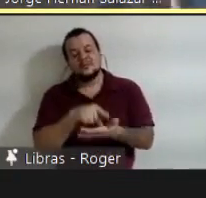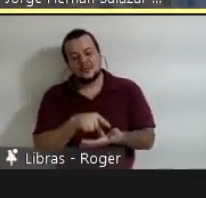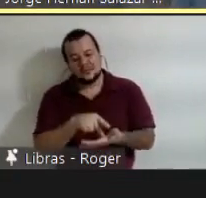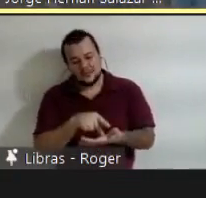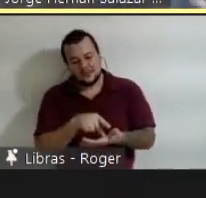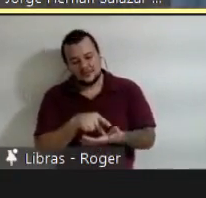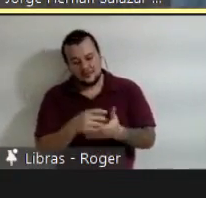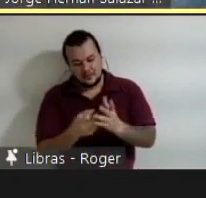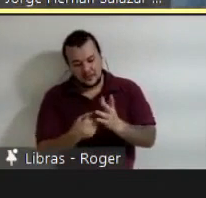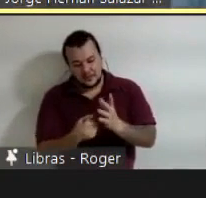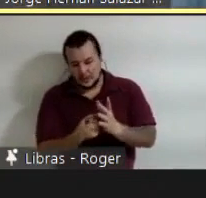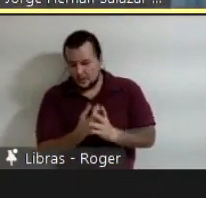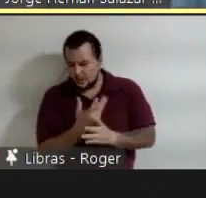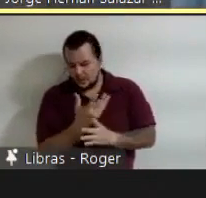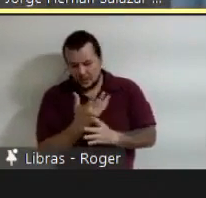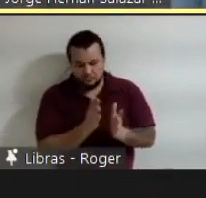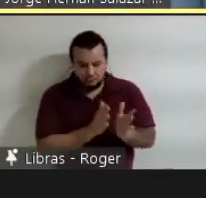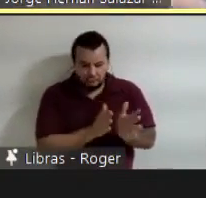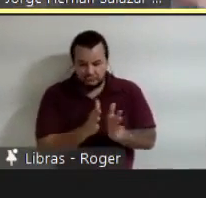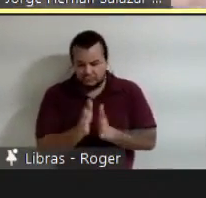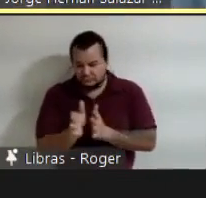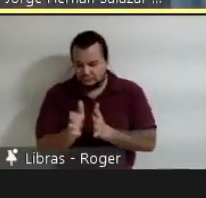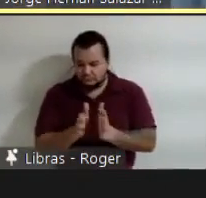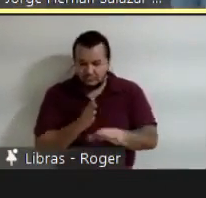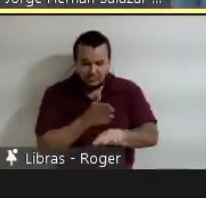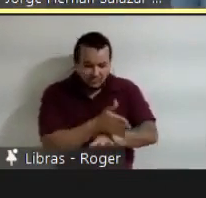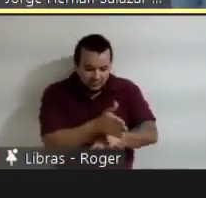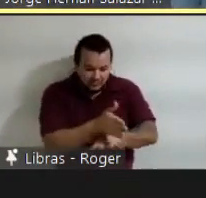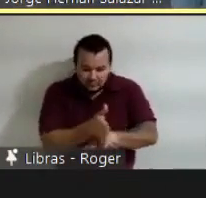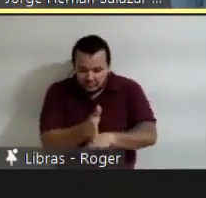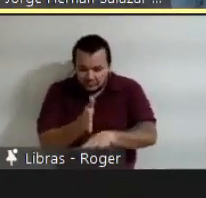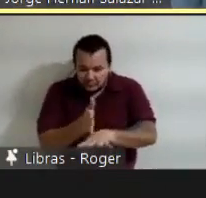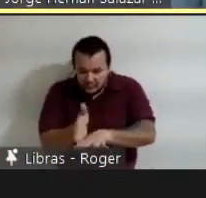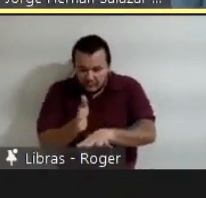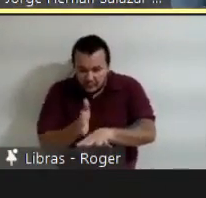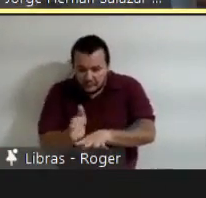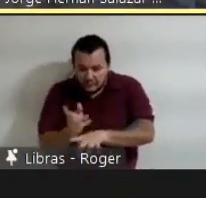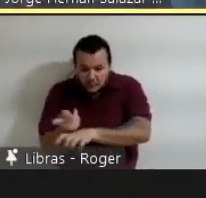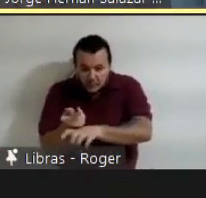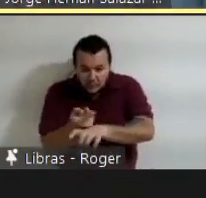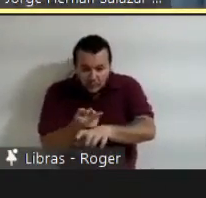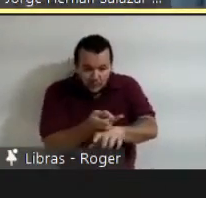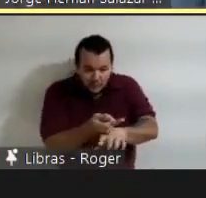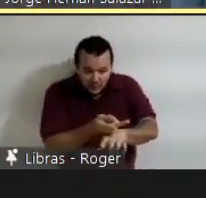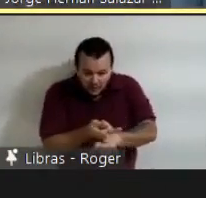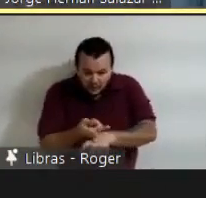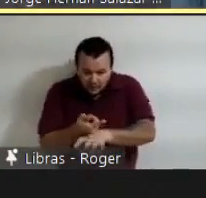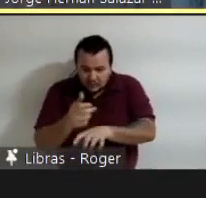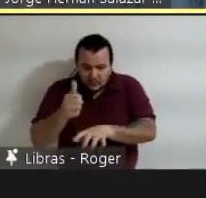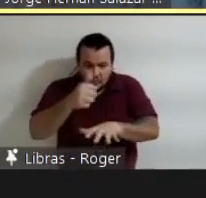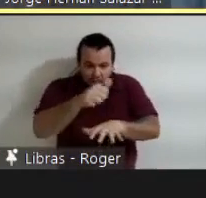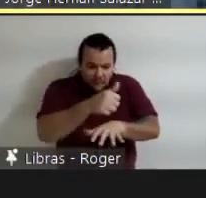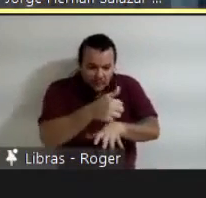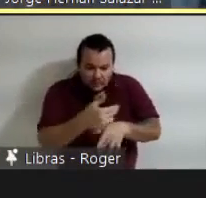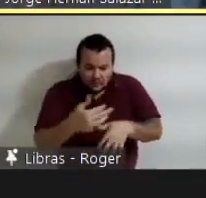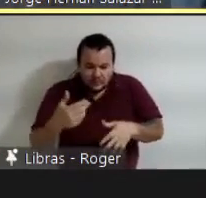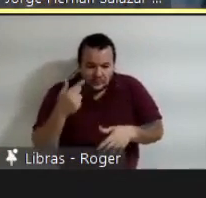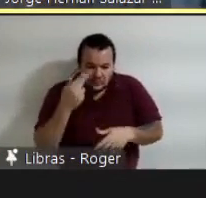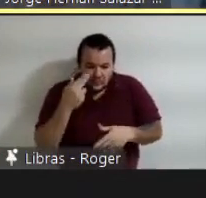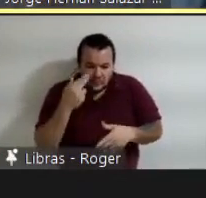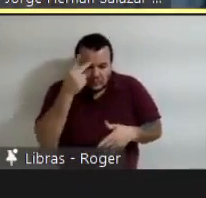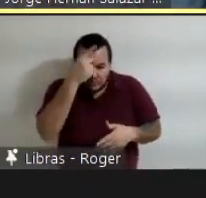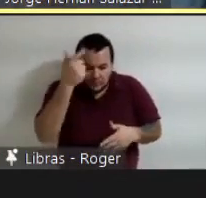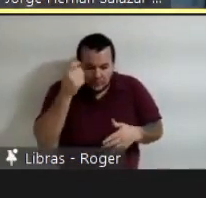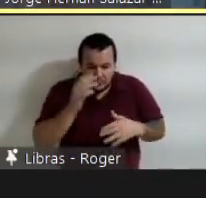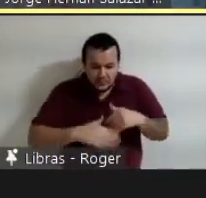explorando alternativas, as coisas normais que faz um investigador normal quando tem um problema. E isso